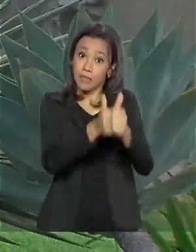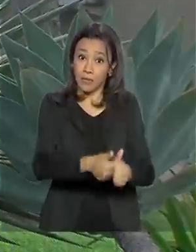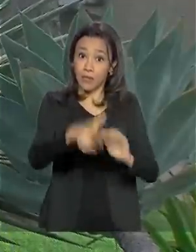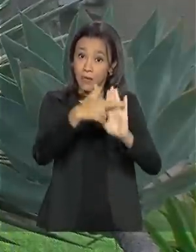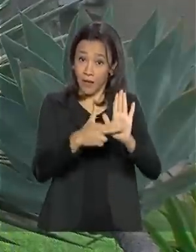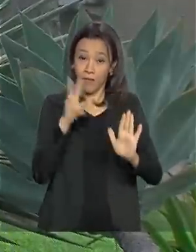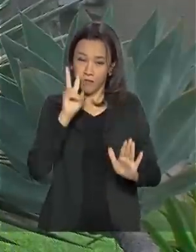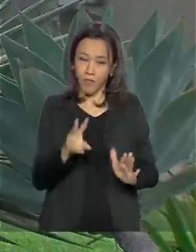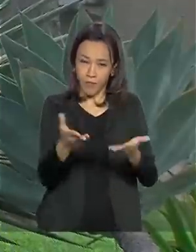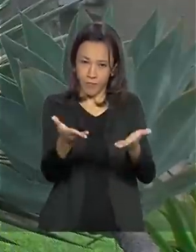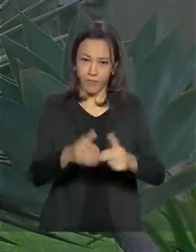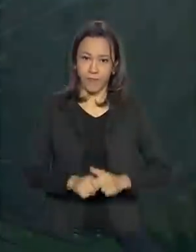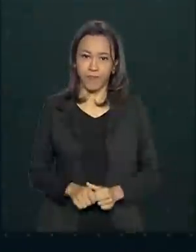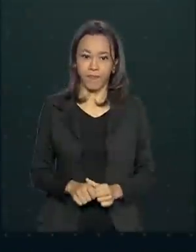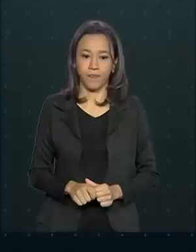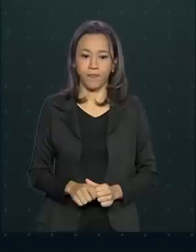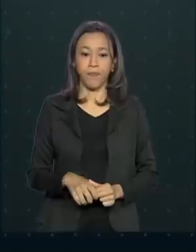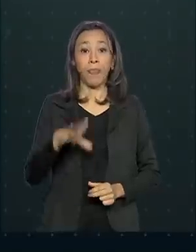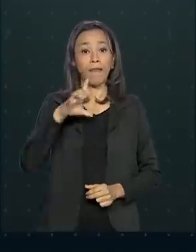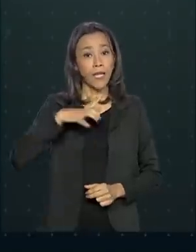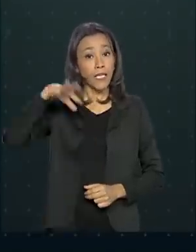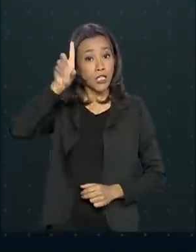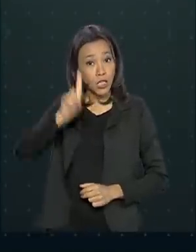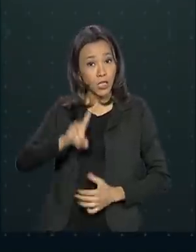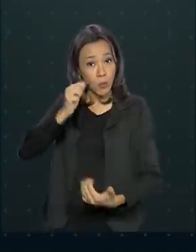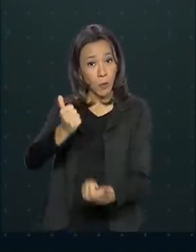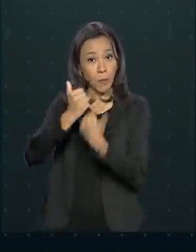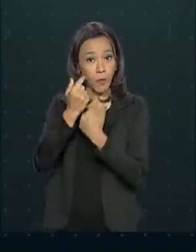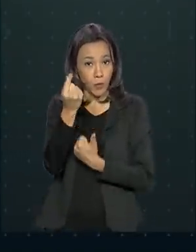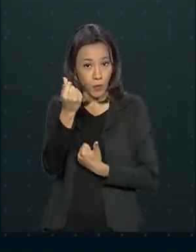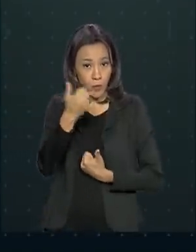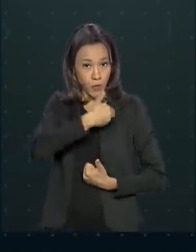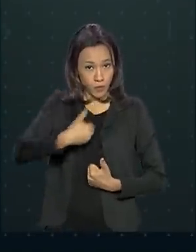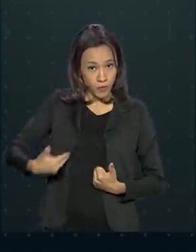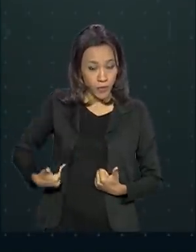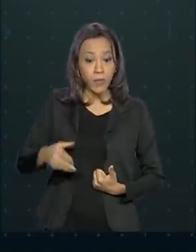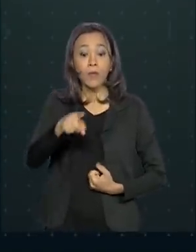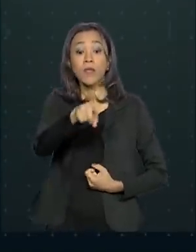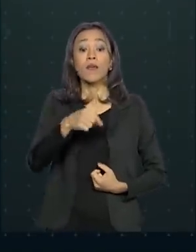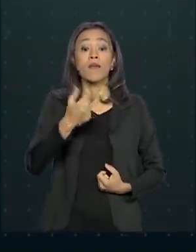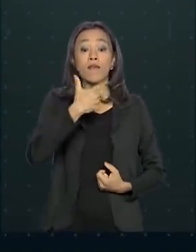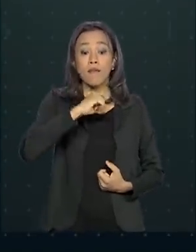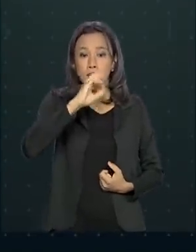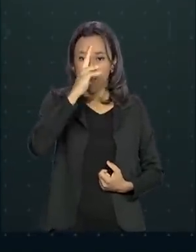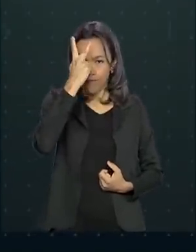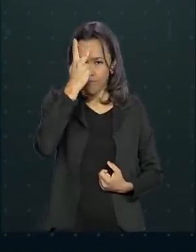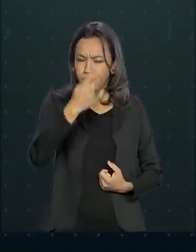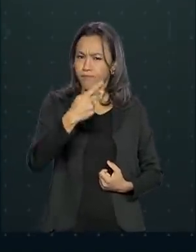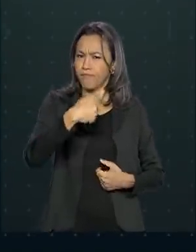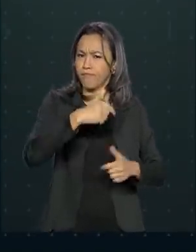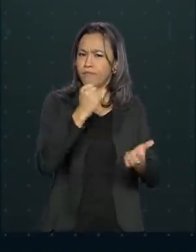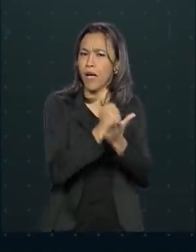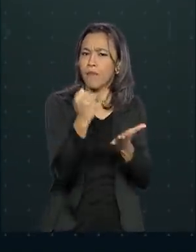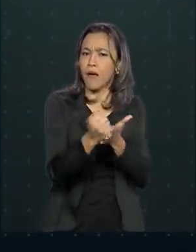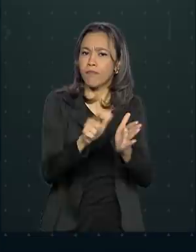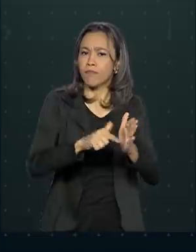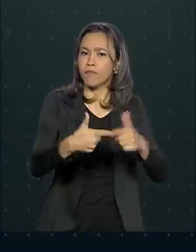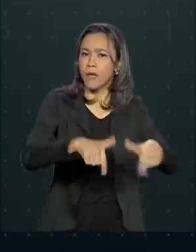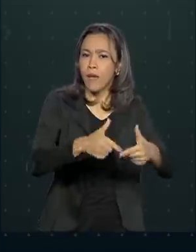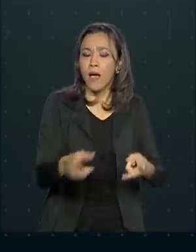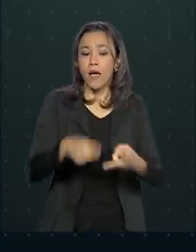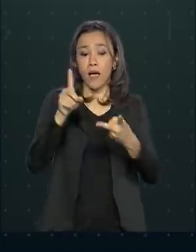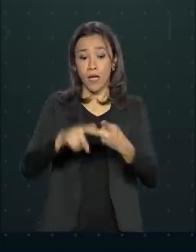conferir agora. Terão direito ao benefício trabalhadores informais, microempreendedores individuais,